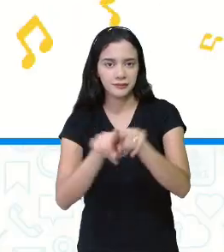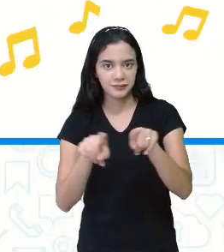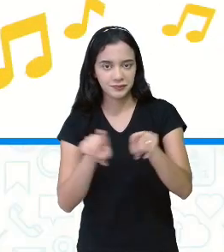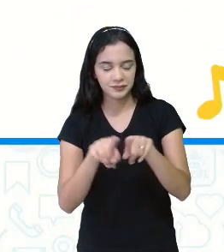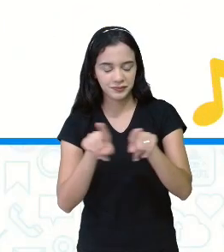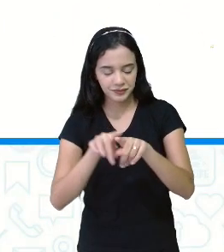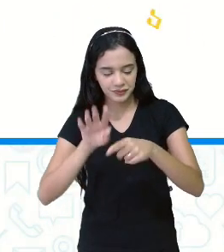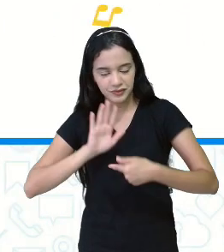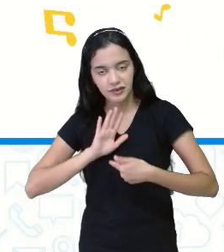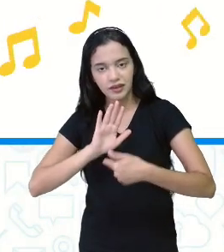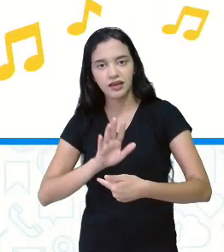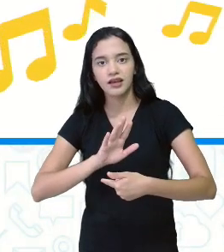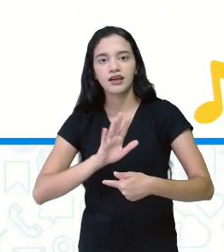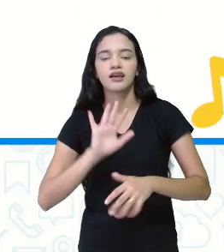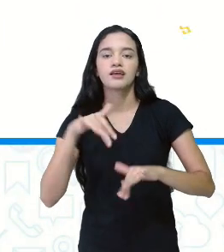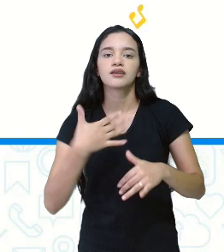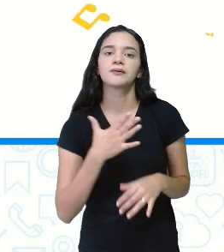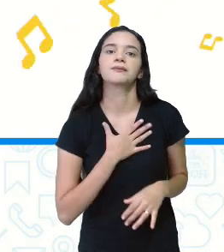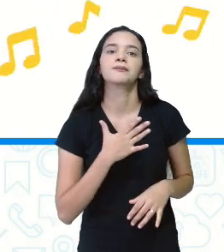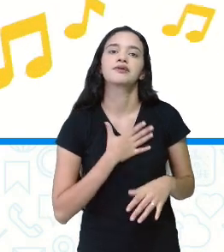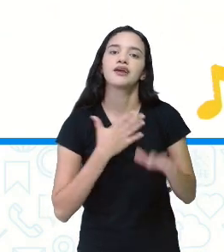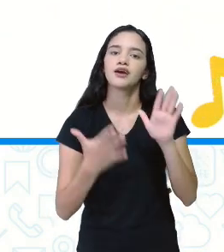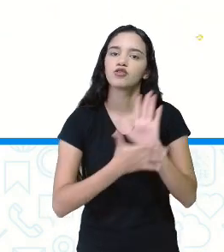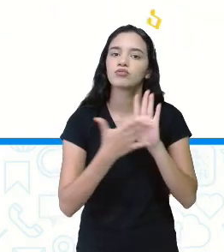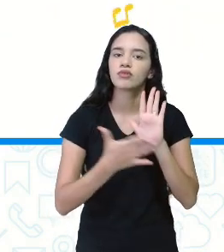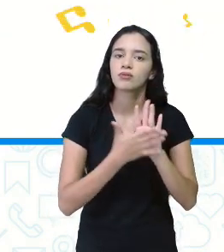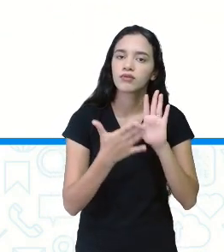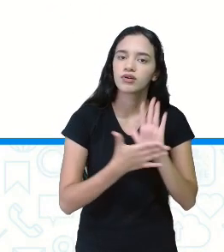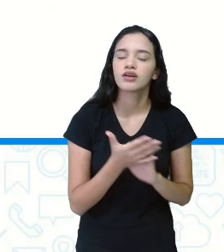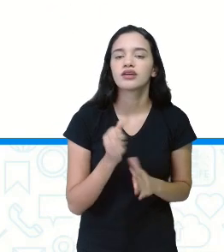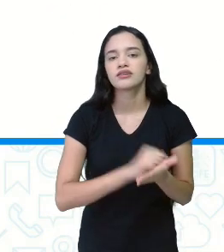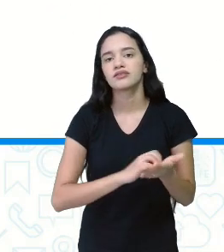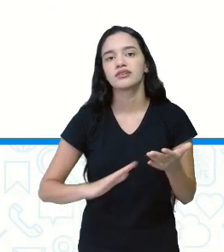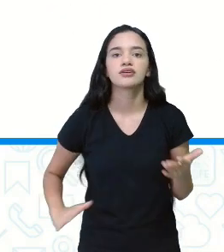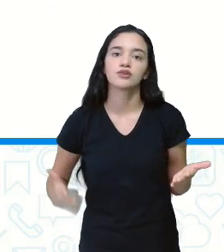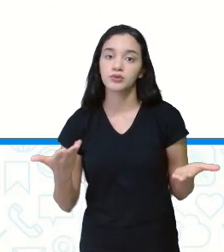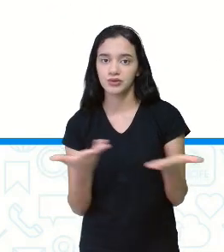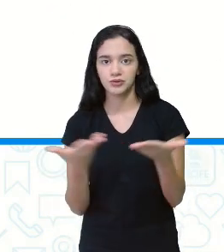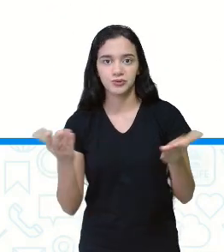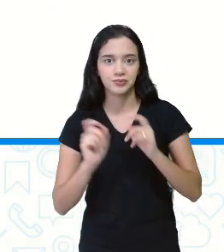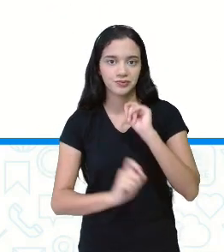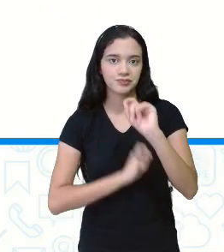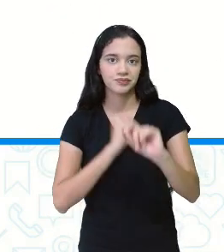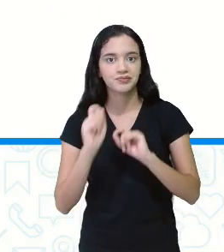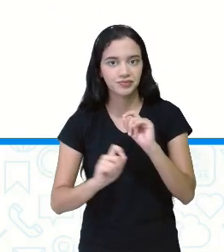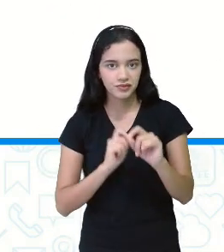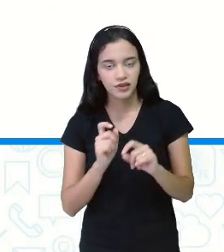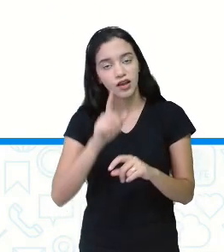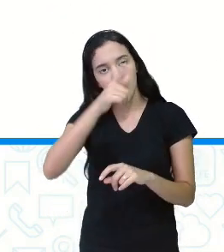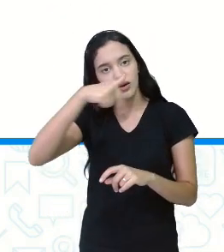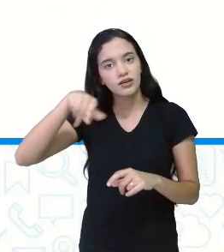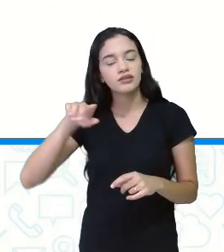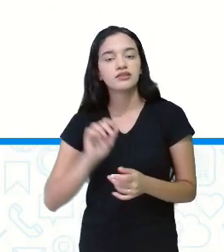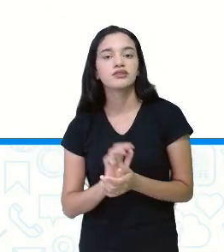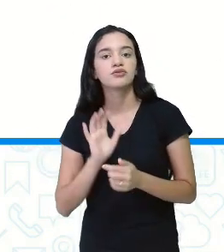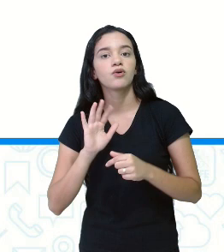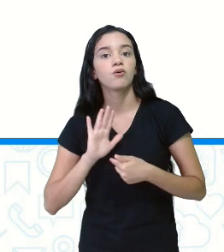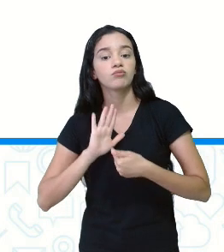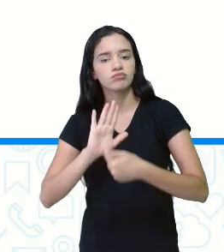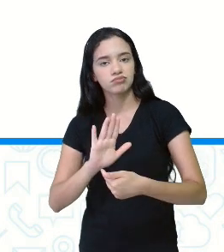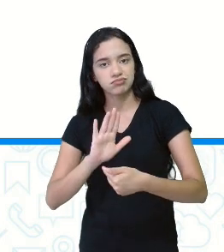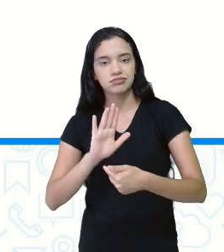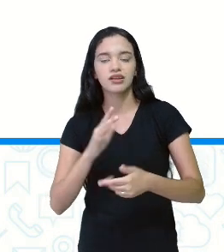essas representações. Então, a minha proposta de atividade para hoje é justamente isso. Vocês vão representar